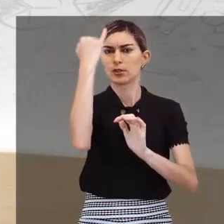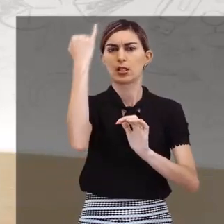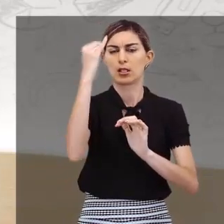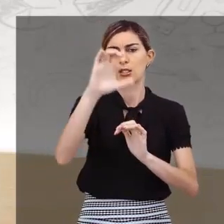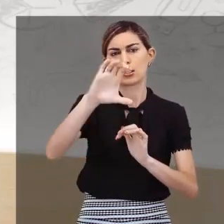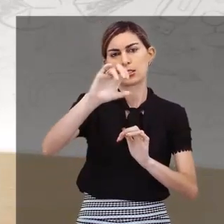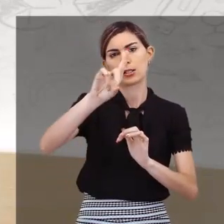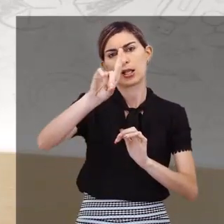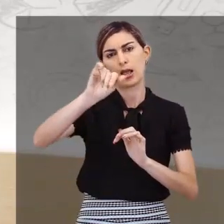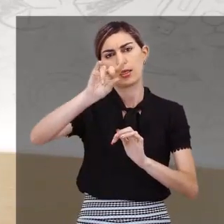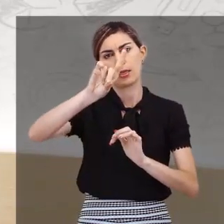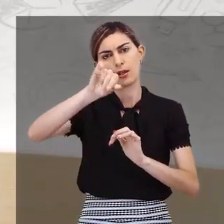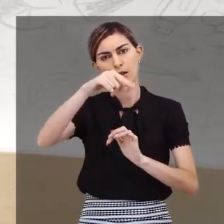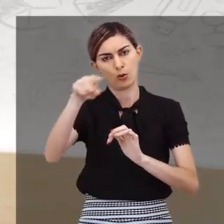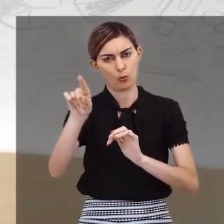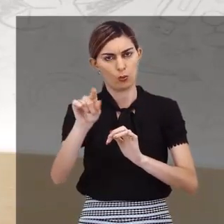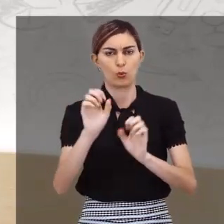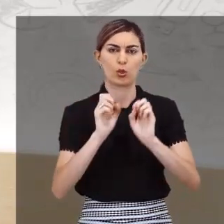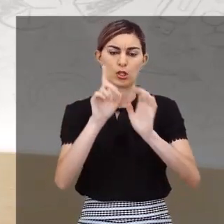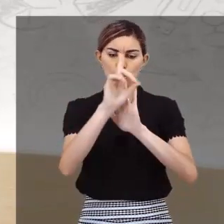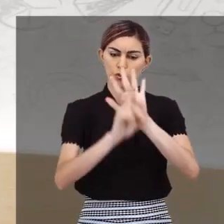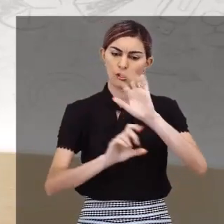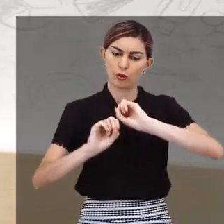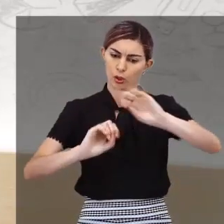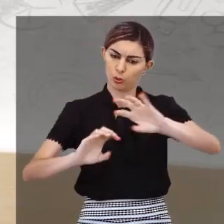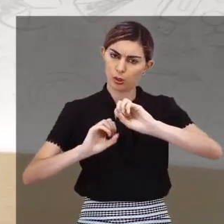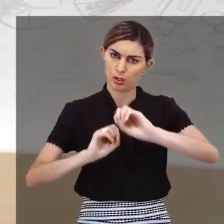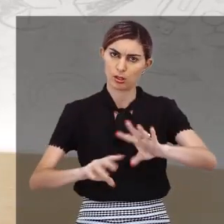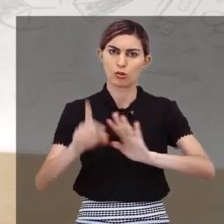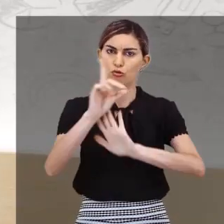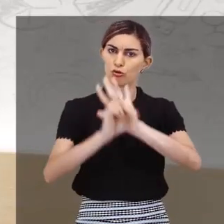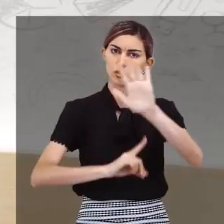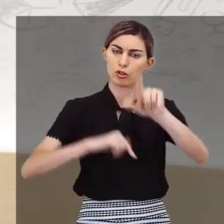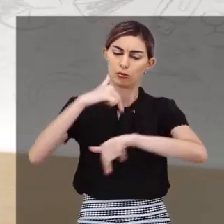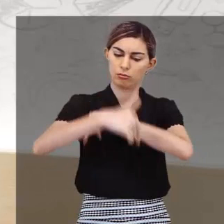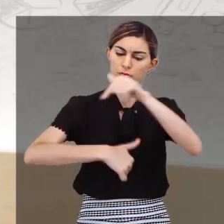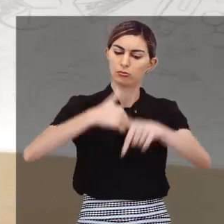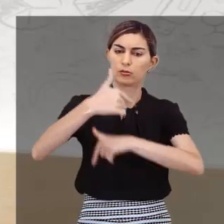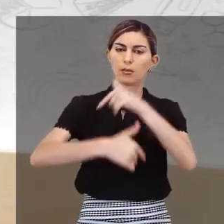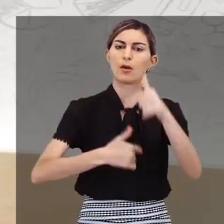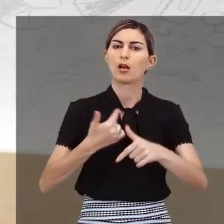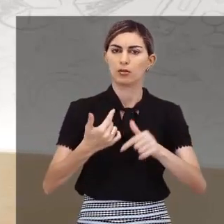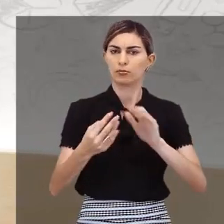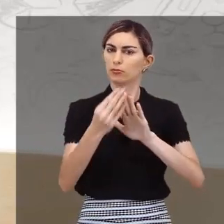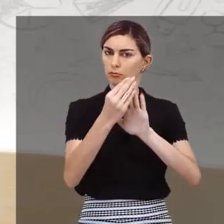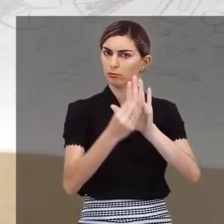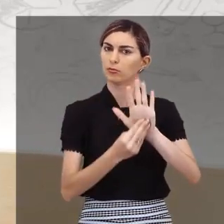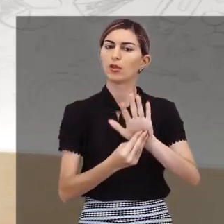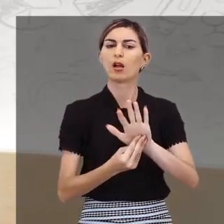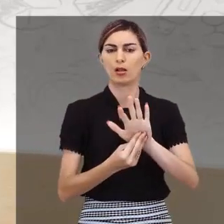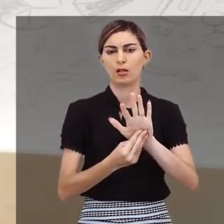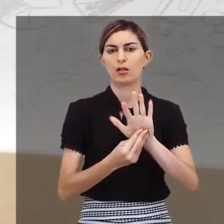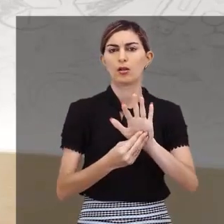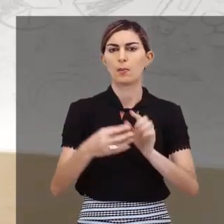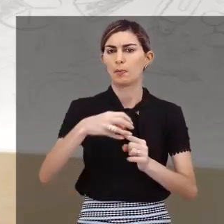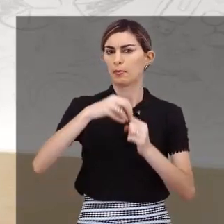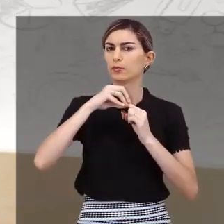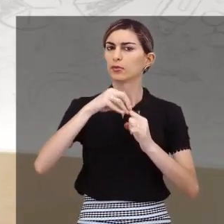cidadão, o direito à educação e o direito ao trabalho. Isso a coloca em uma posição